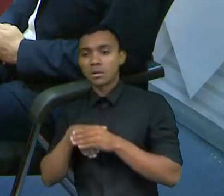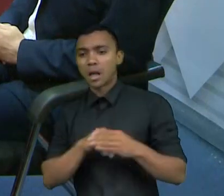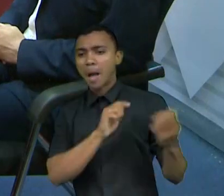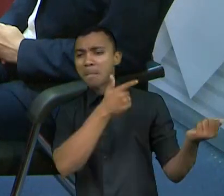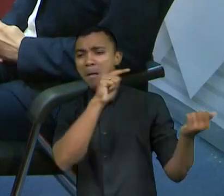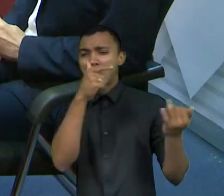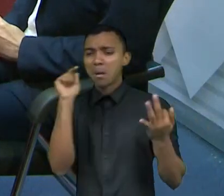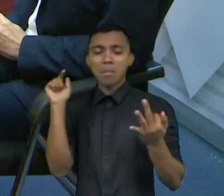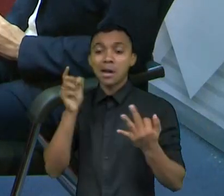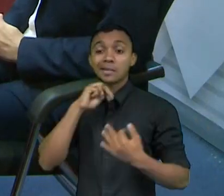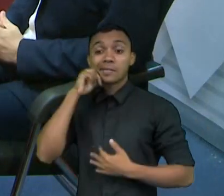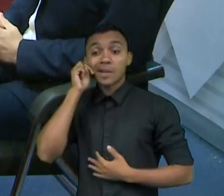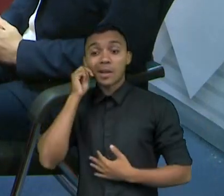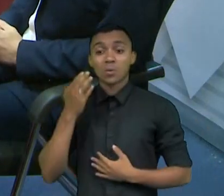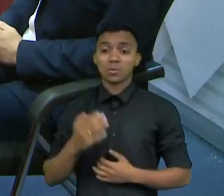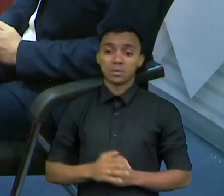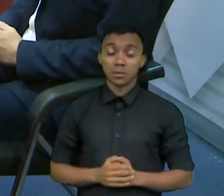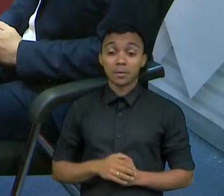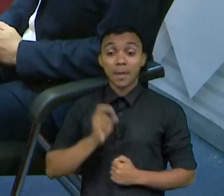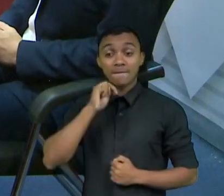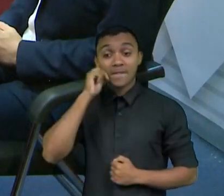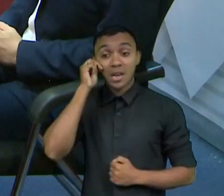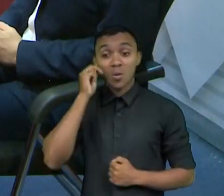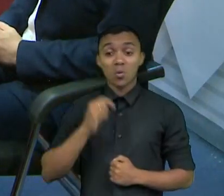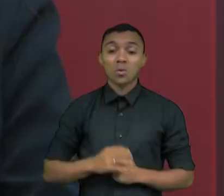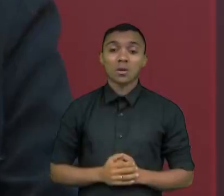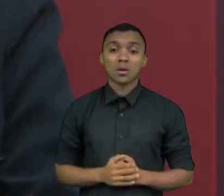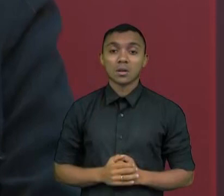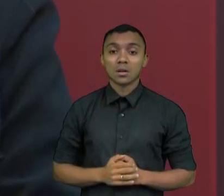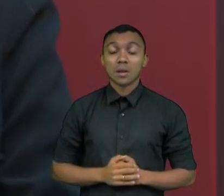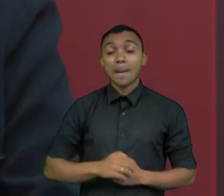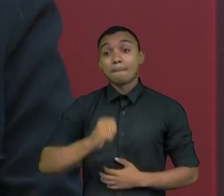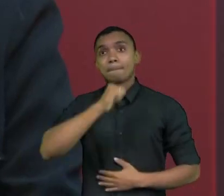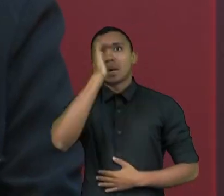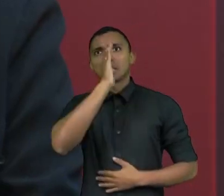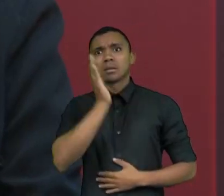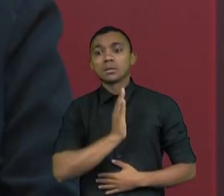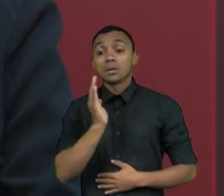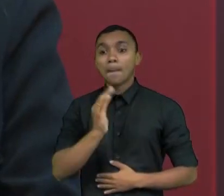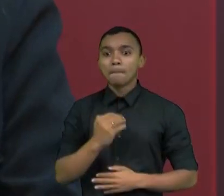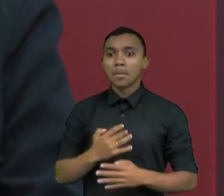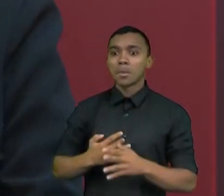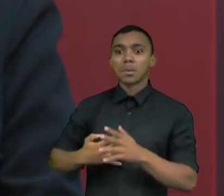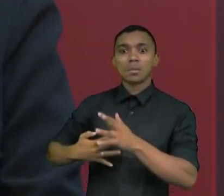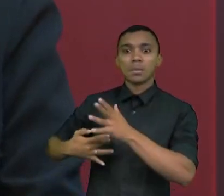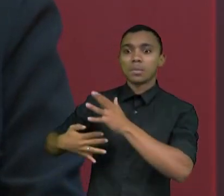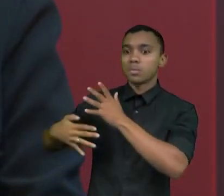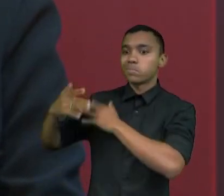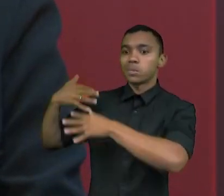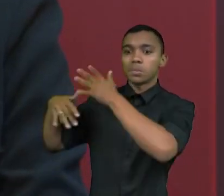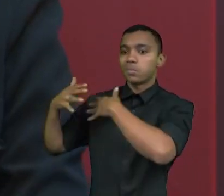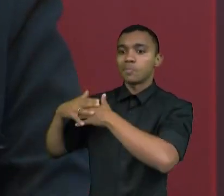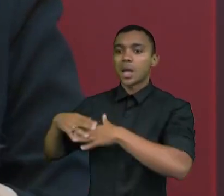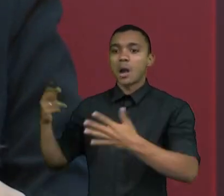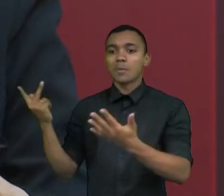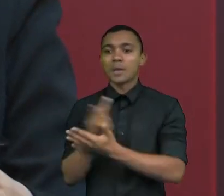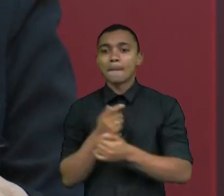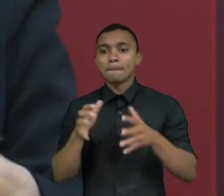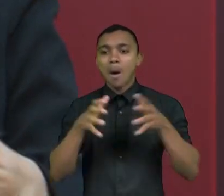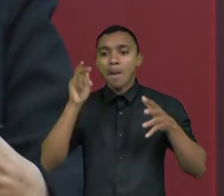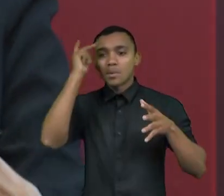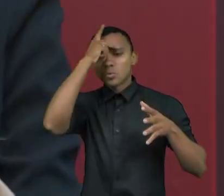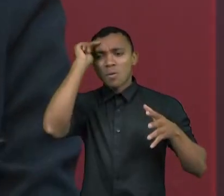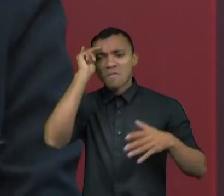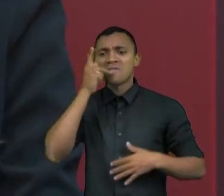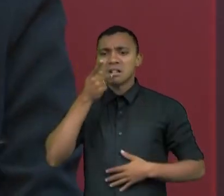assume, não é? Não, e outra coisa também, no Brasil nunca houve esse abrigo para um eleitorado que hoje estufa o